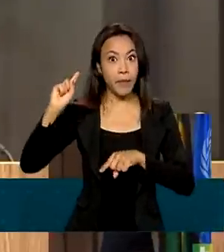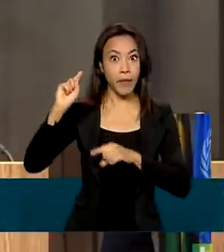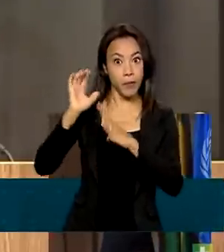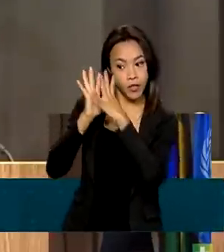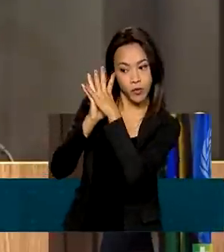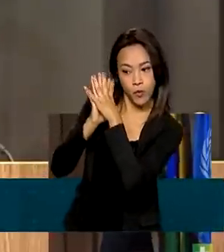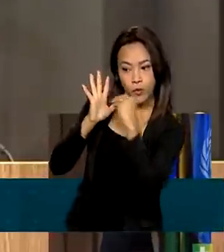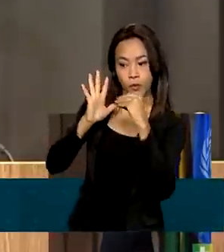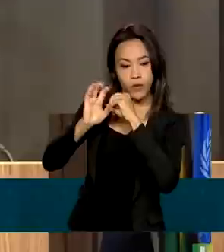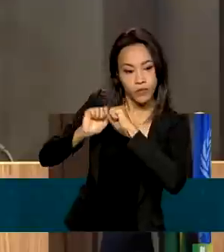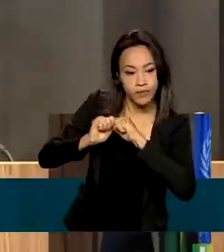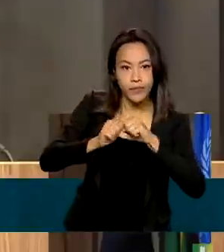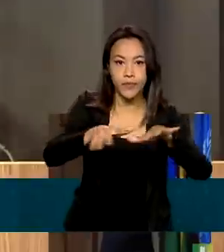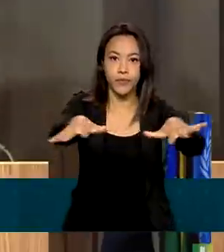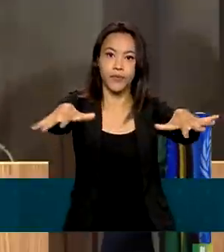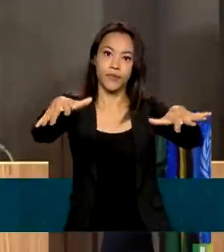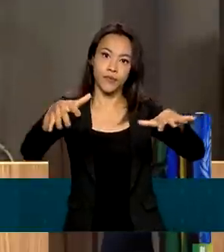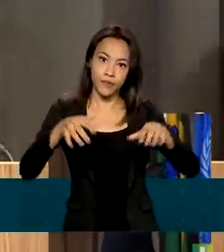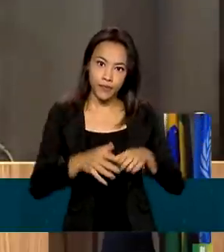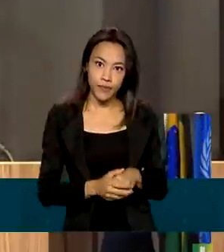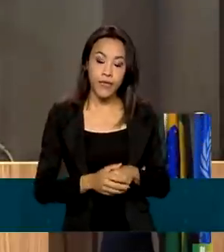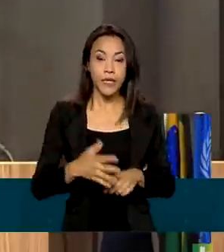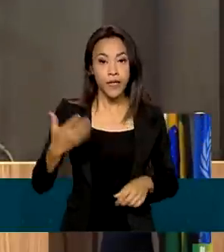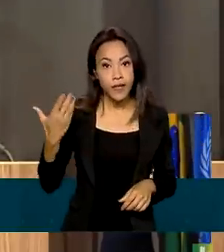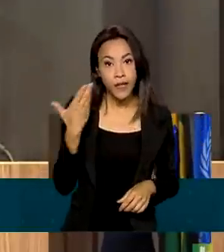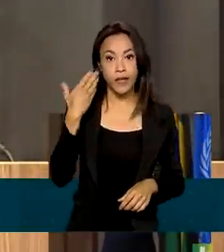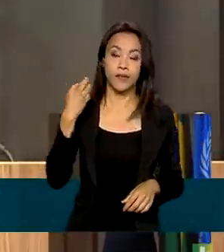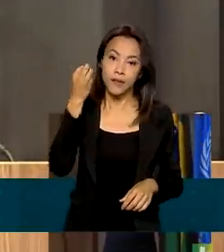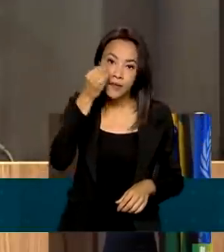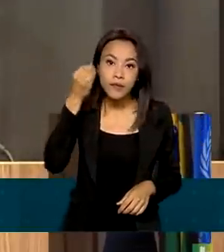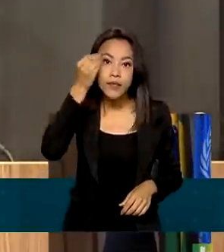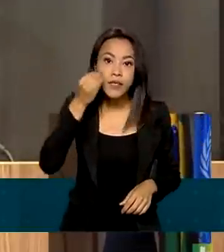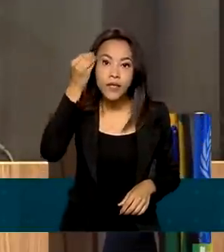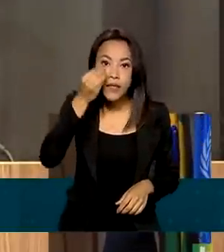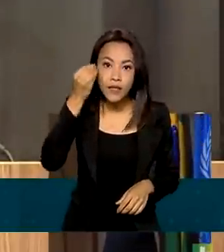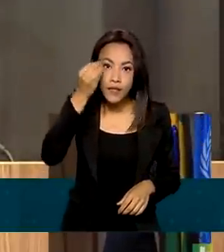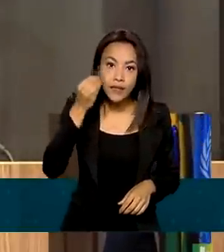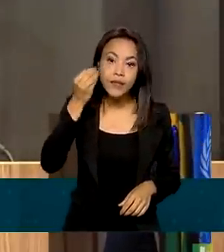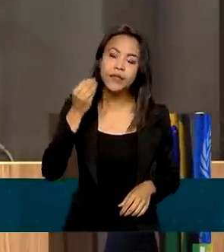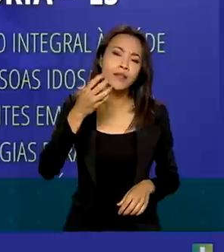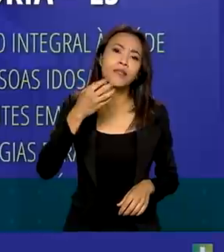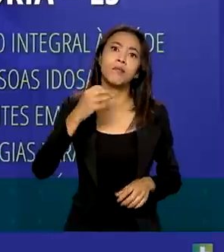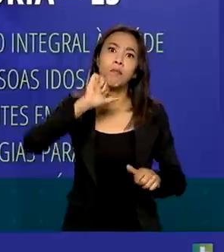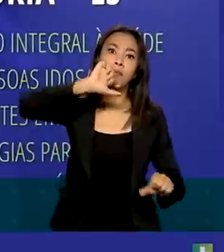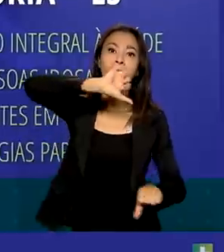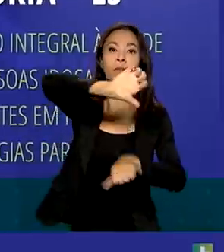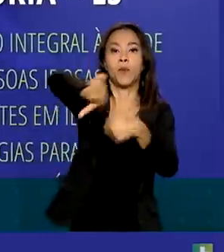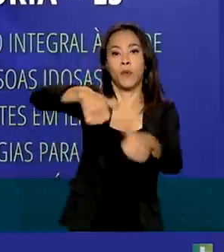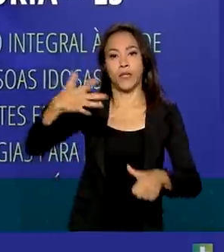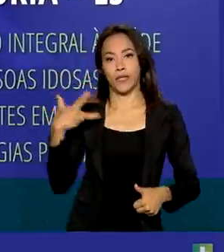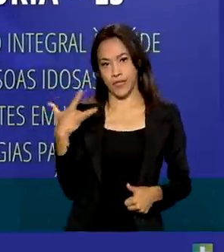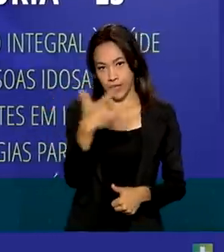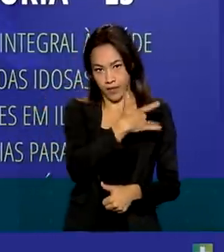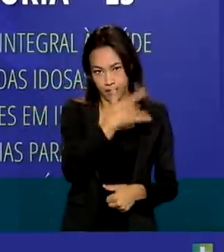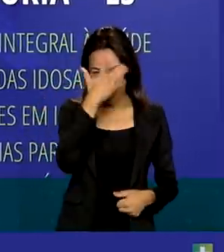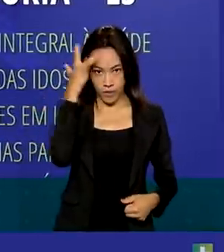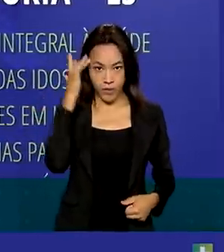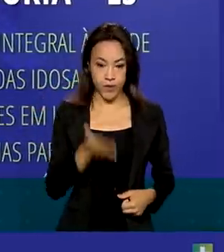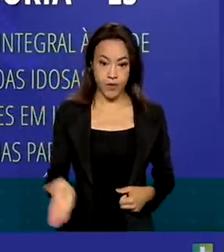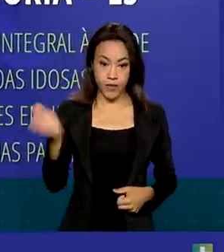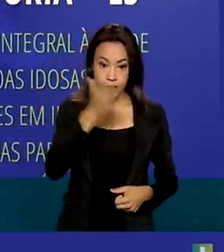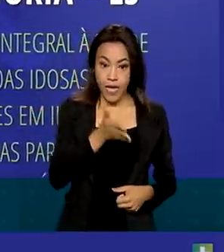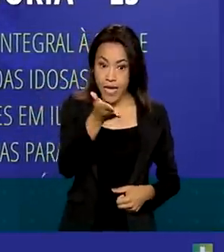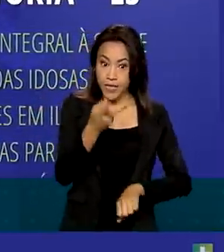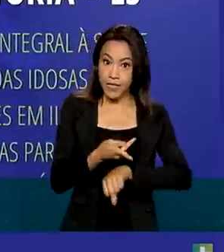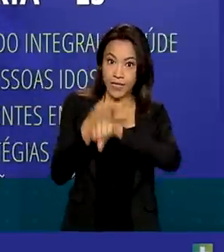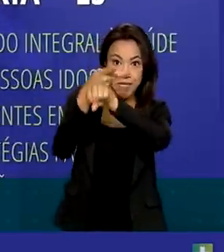outros espaços e experiências que mudam a saúde das pessoas. Uma das experiências finalistas do prêmio